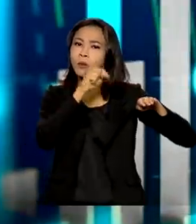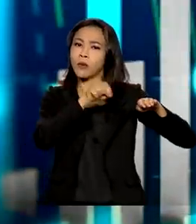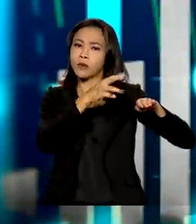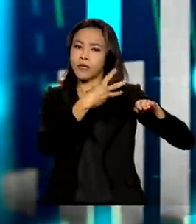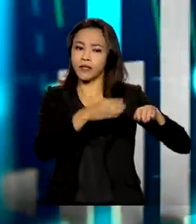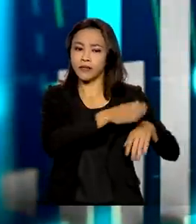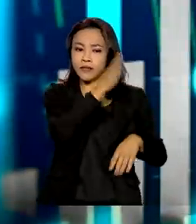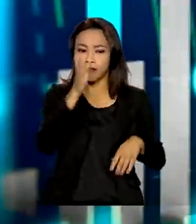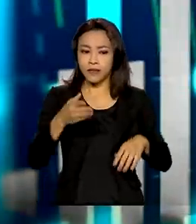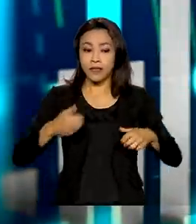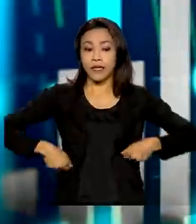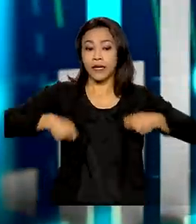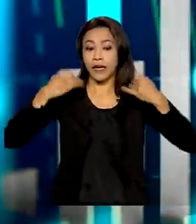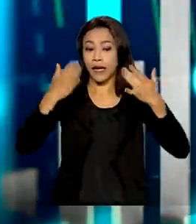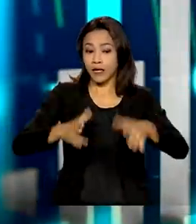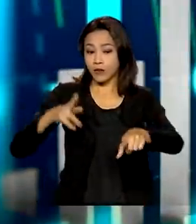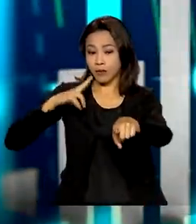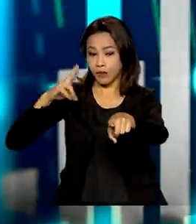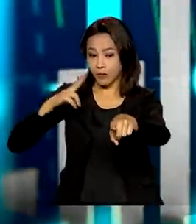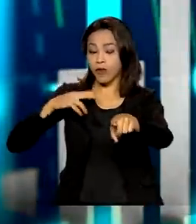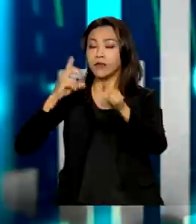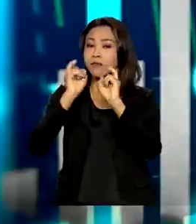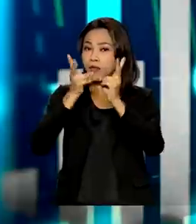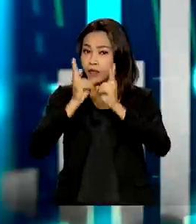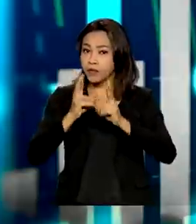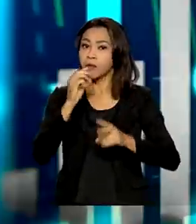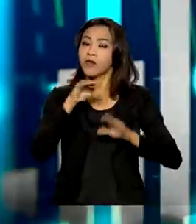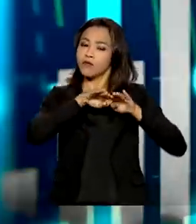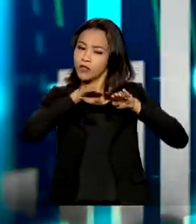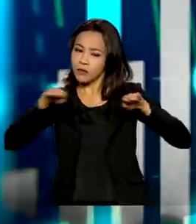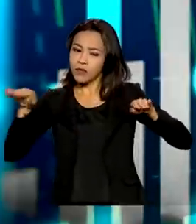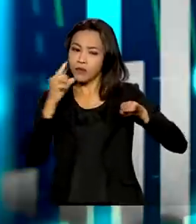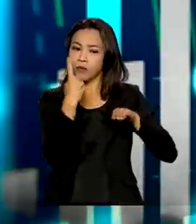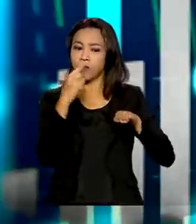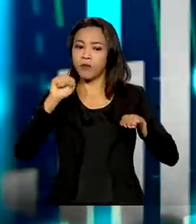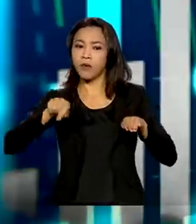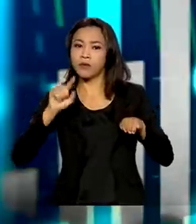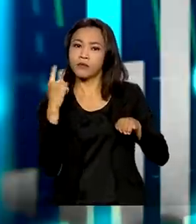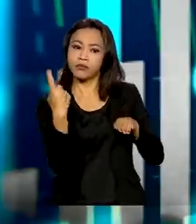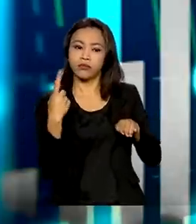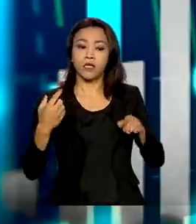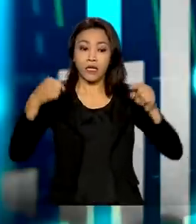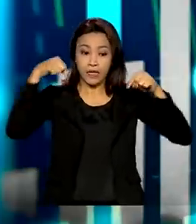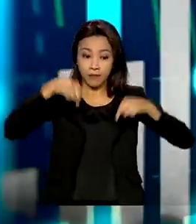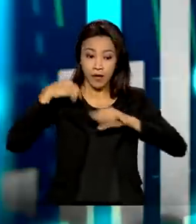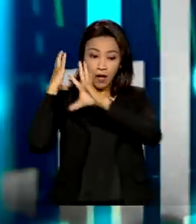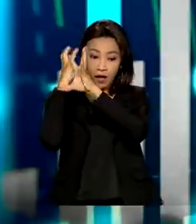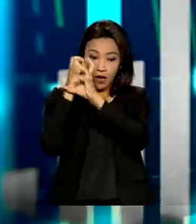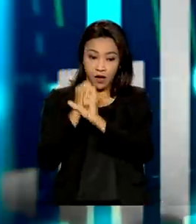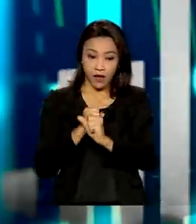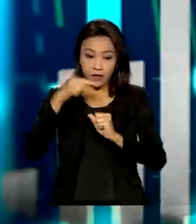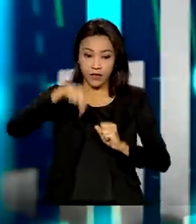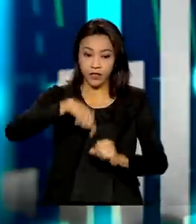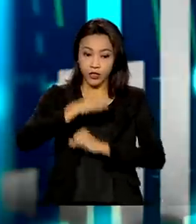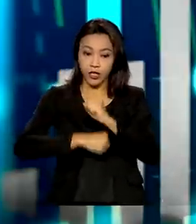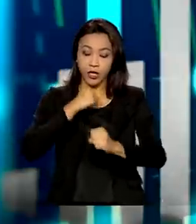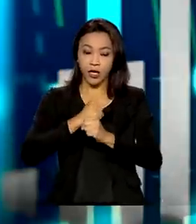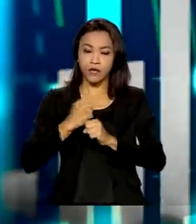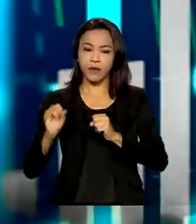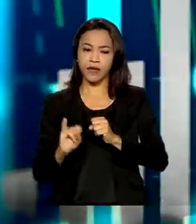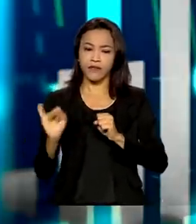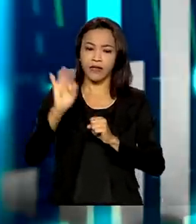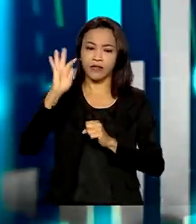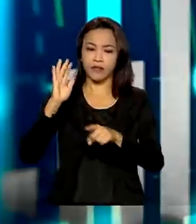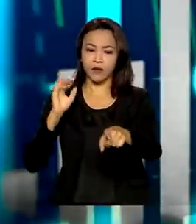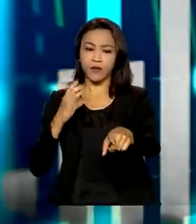Despesas pessoais, também a mesma coisa, estabilizaram em torno de 1,1%. No acumulado deste ano, estamos então com uma inflação, medida pelo